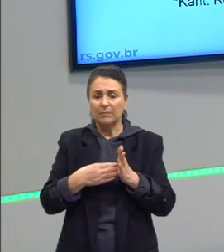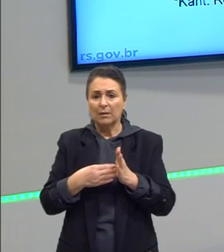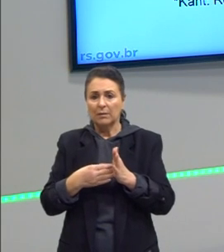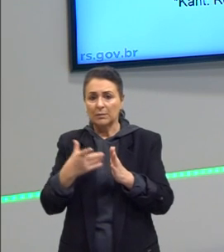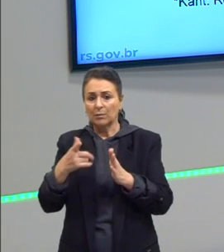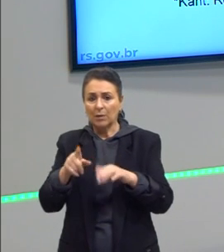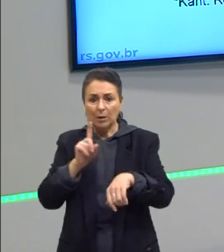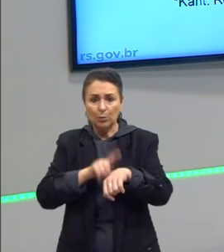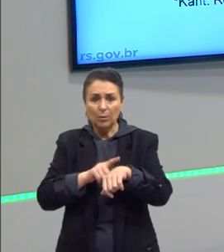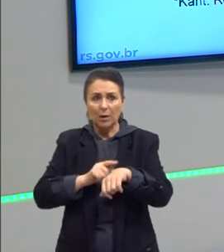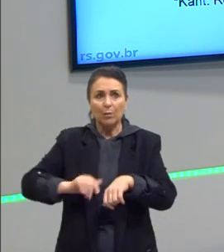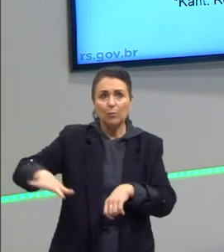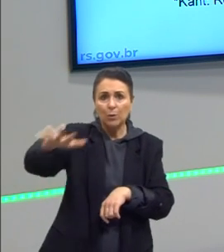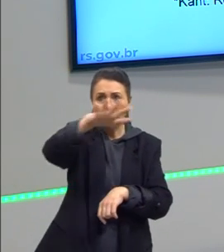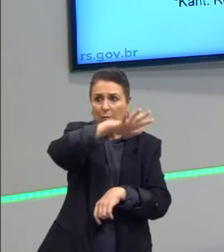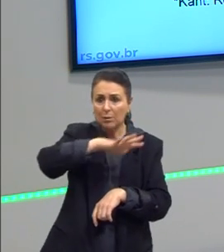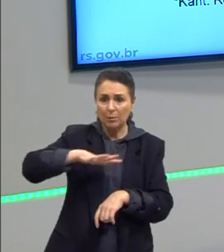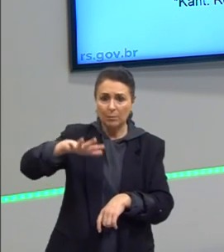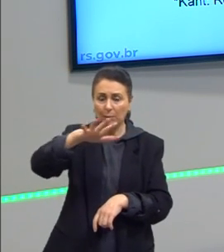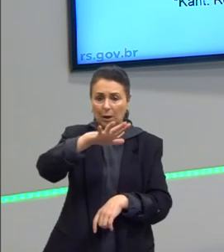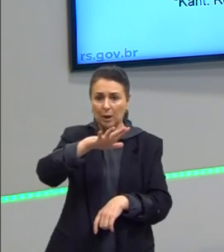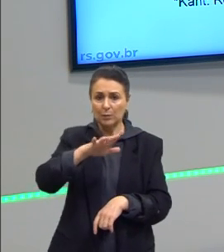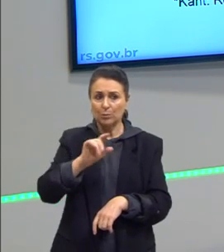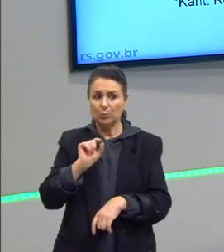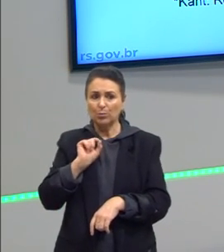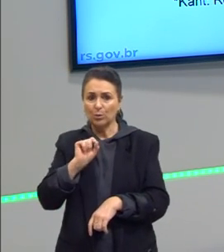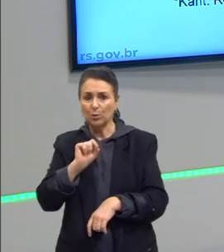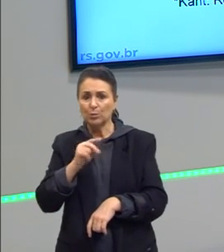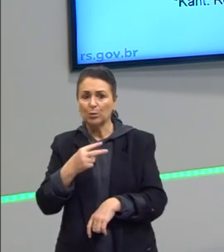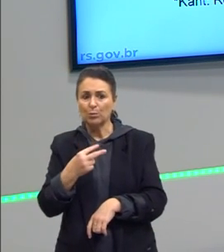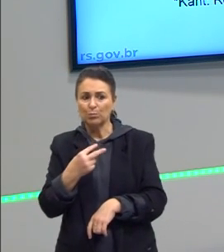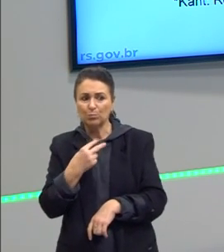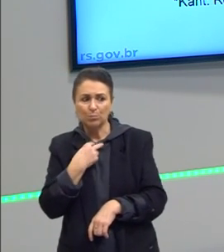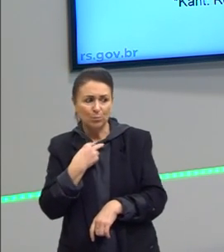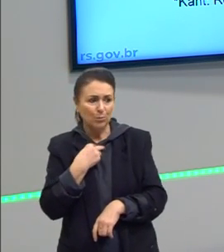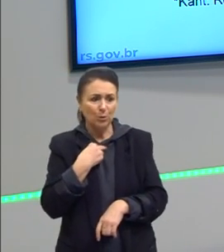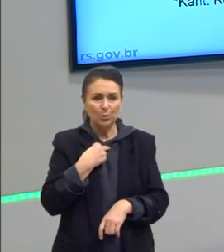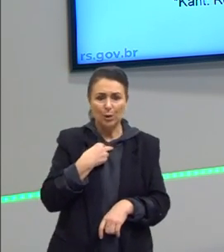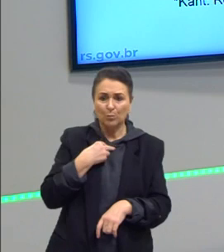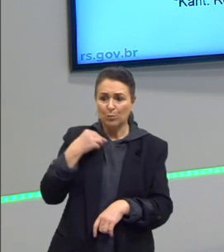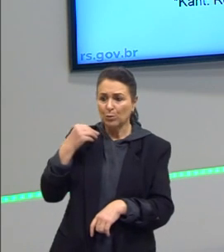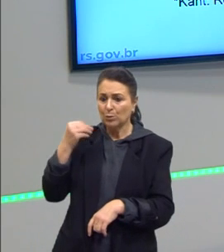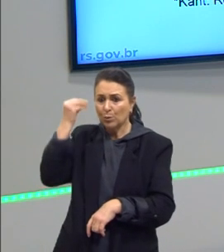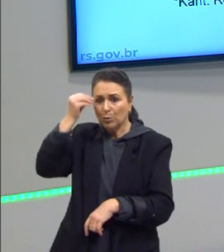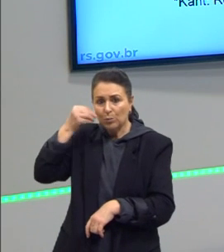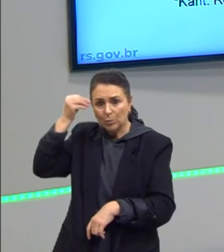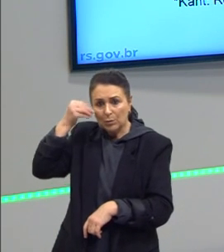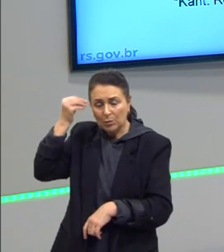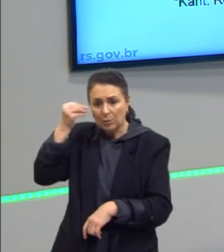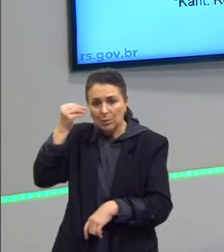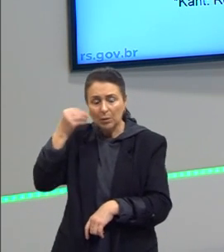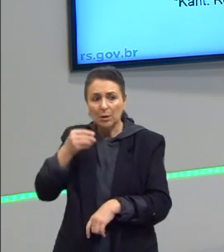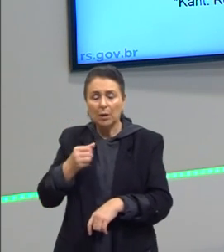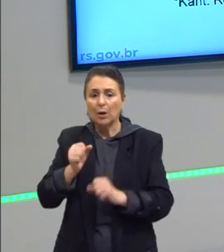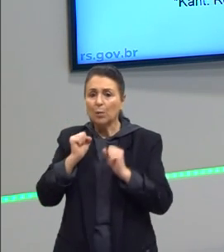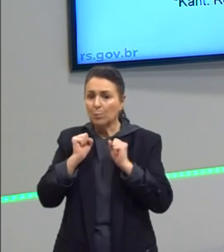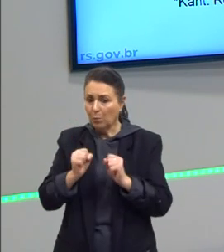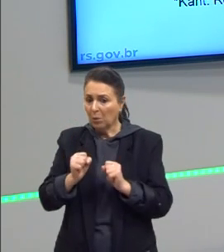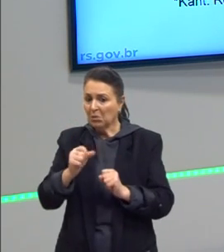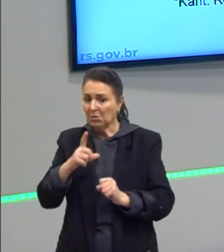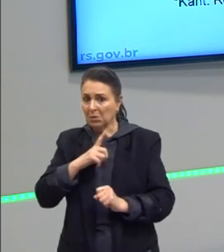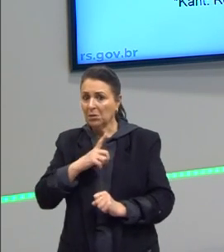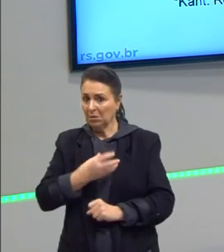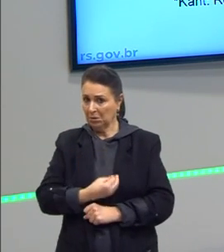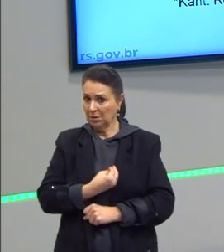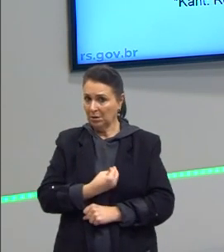tempo e no espaço, aquilo que nós não podemos captar pela experiência, nós podemos até nos referir. Pode ser que exista,